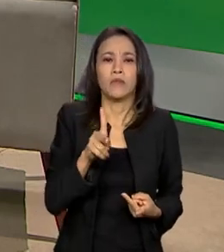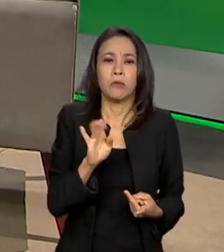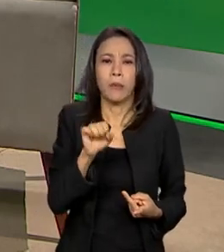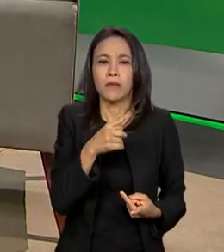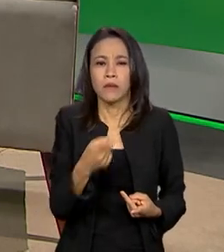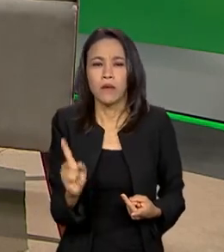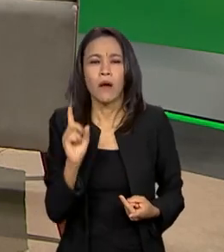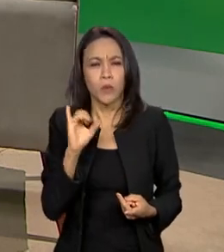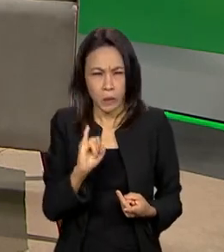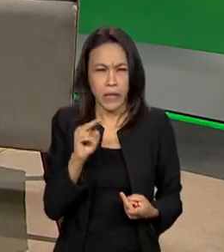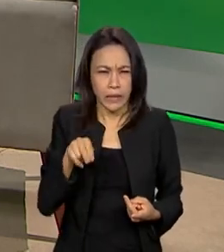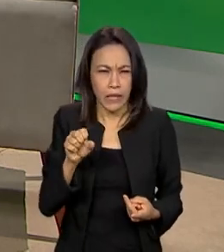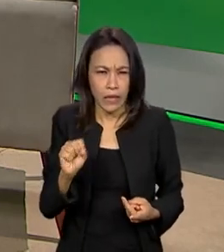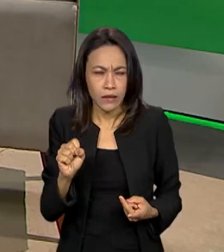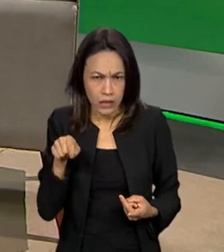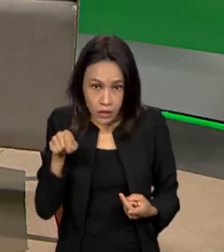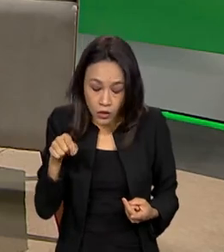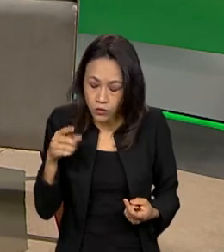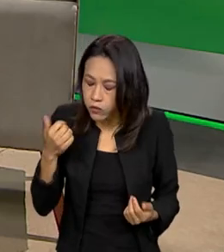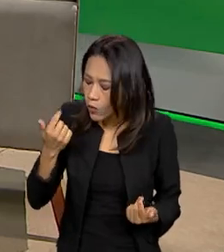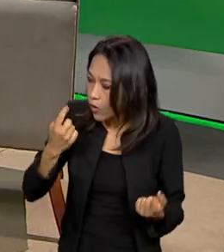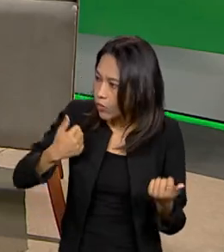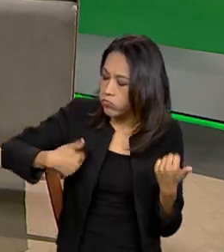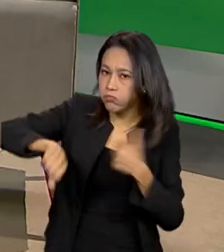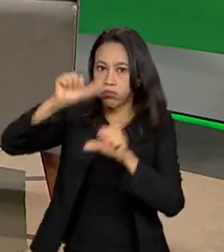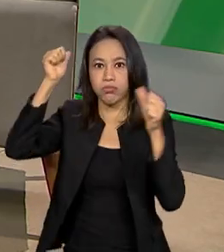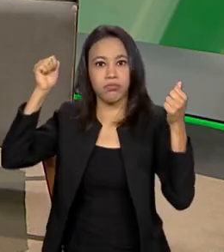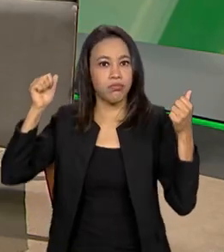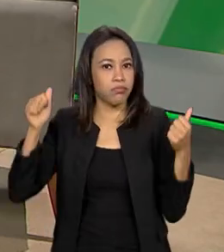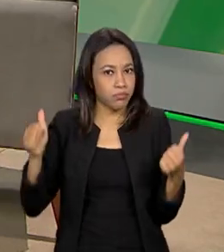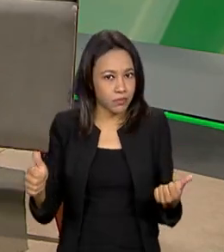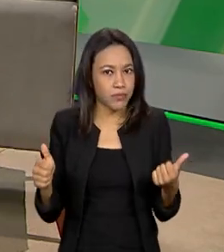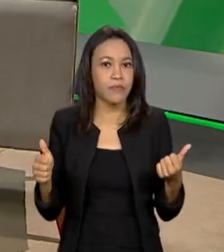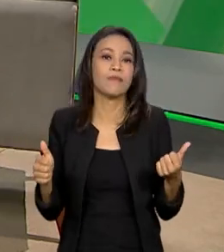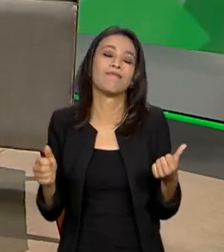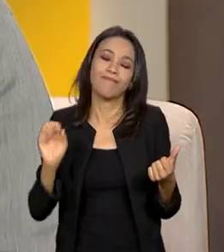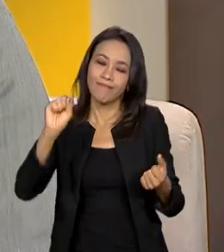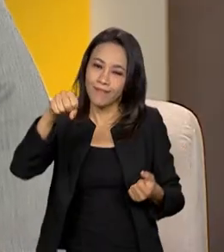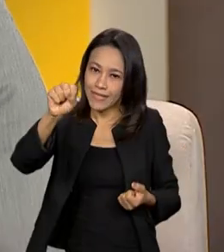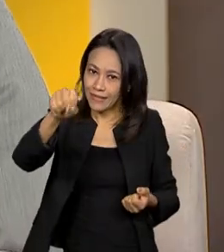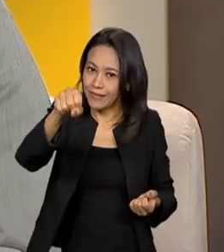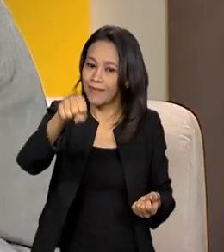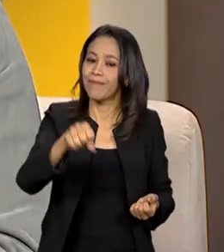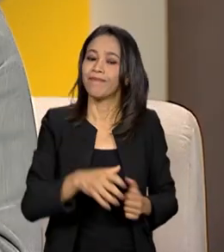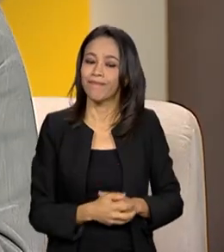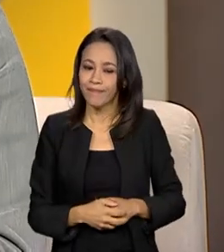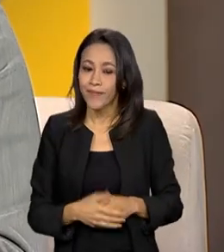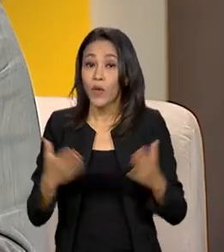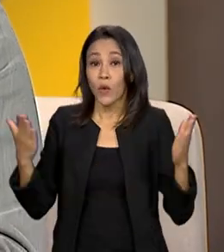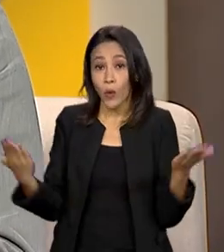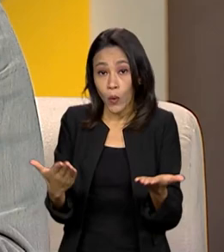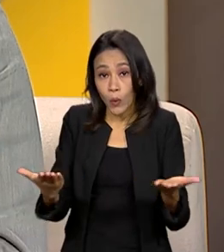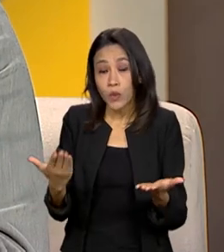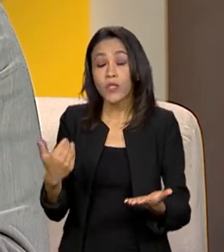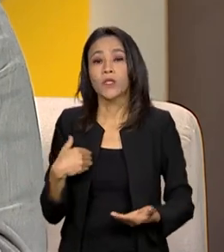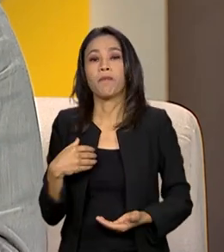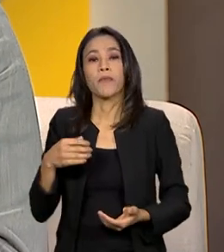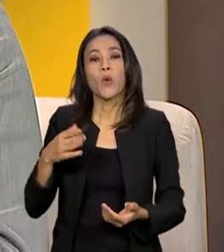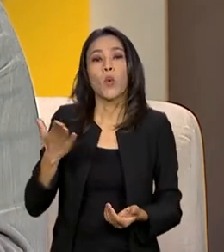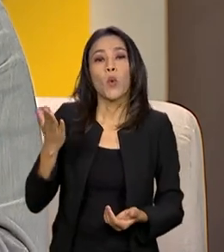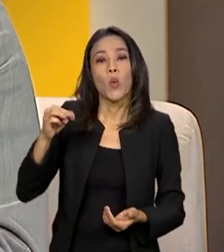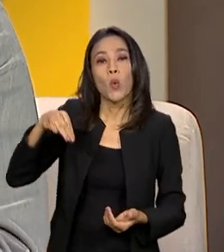INSS, foi uma grande mudança. Foi uma grande mudança, dúvida. Hoje, o meu INSS, que é o